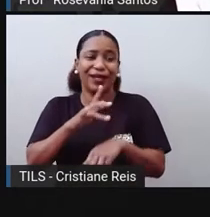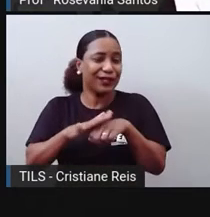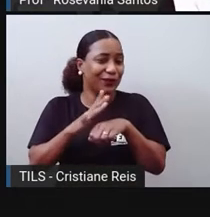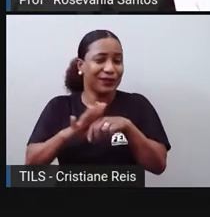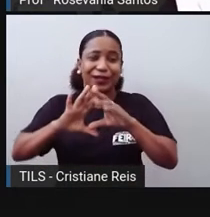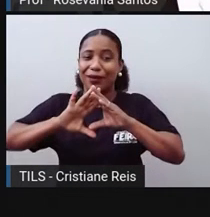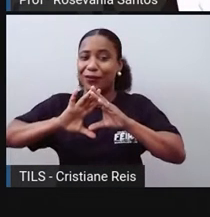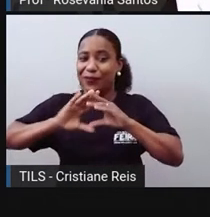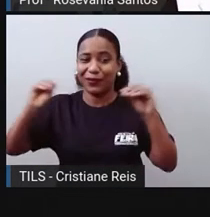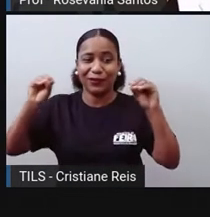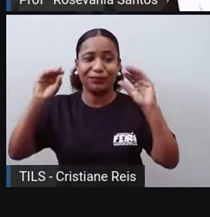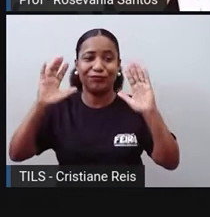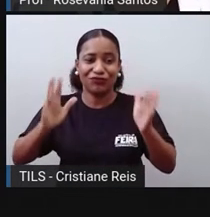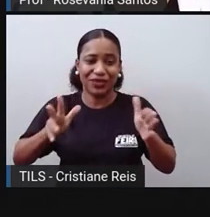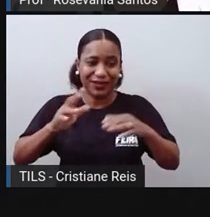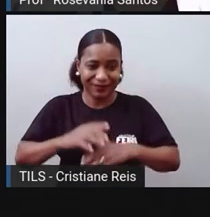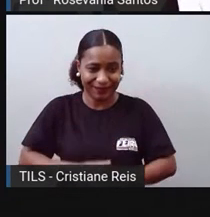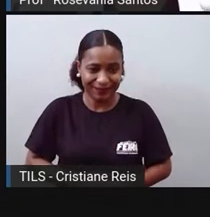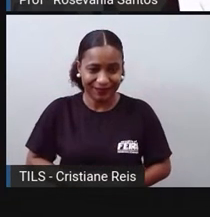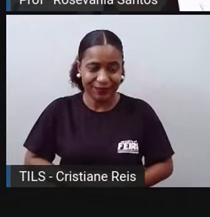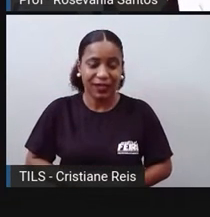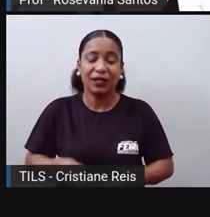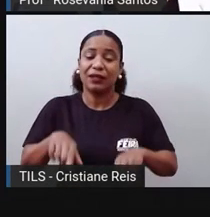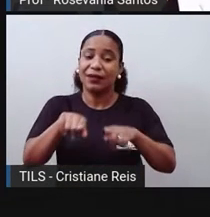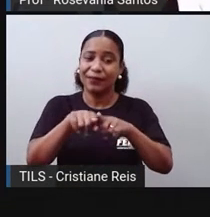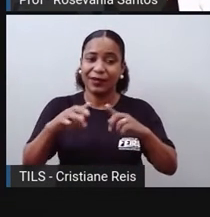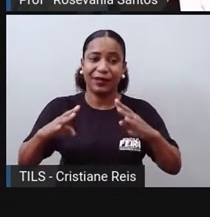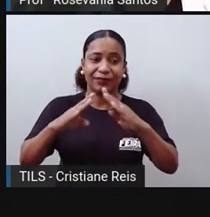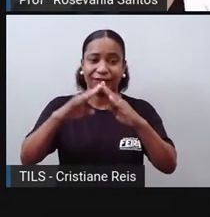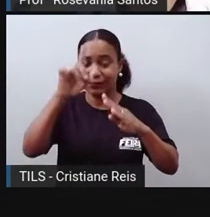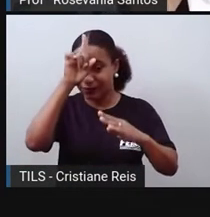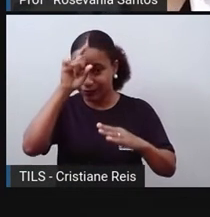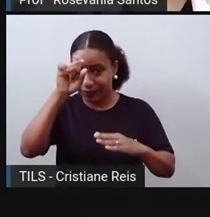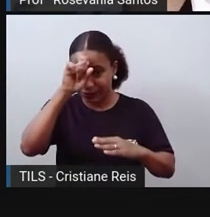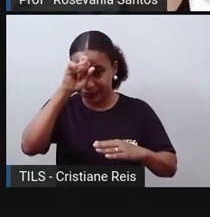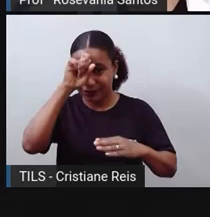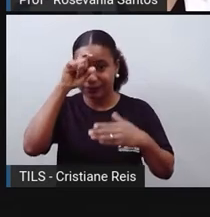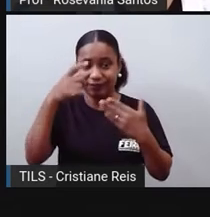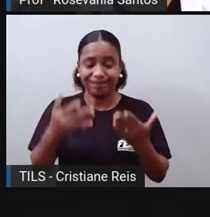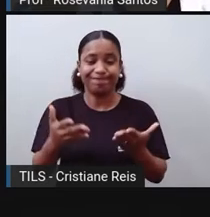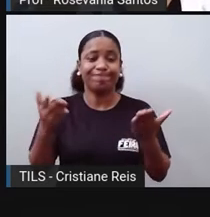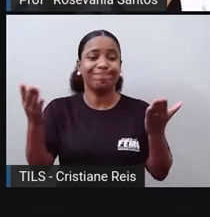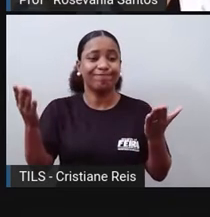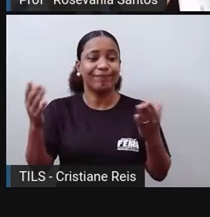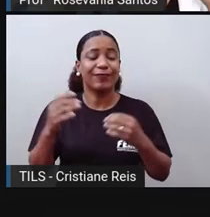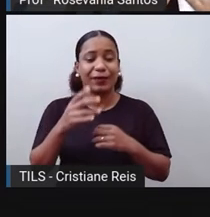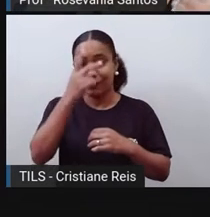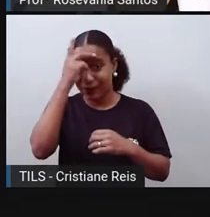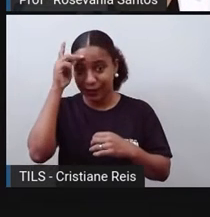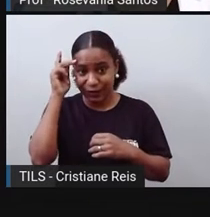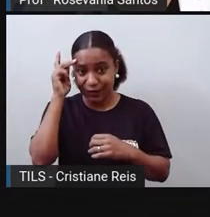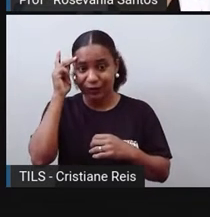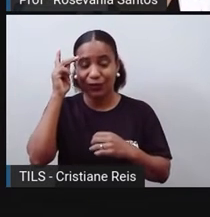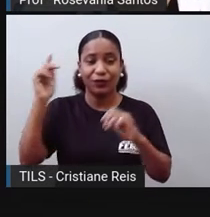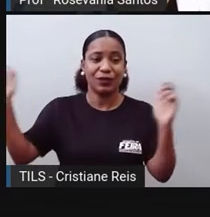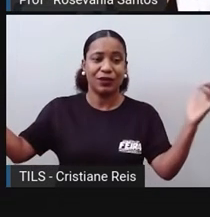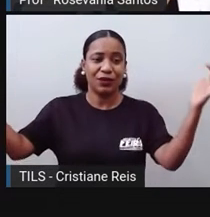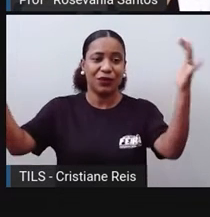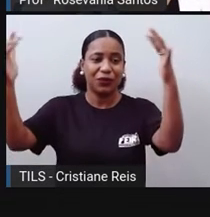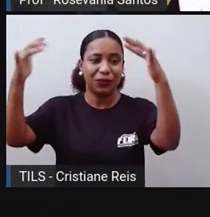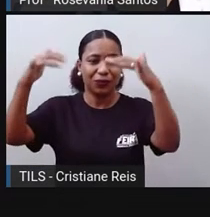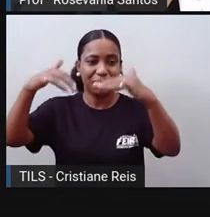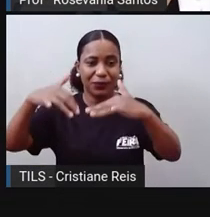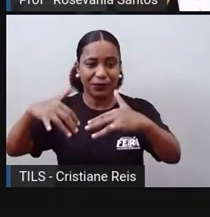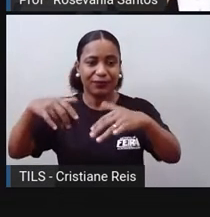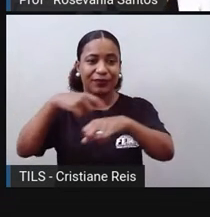condições médicas sanitárias melhores. O que, juntando ainda, né? Com o número de pessoas que vêm para aquele determinado